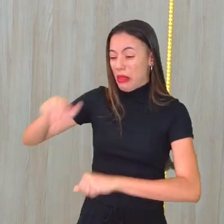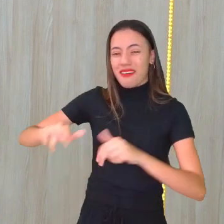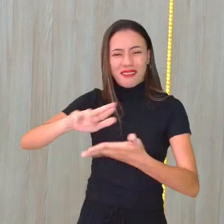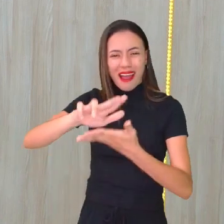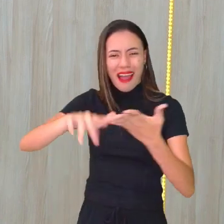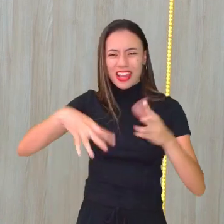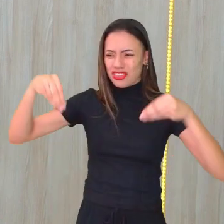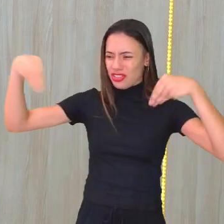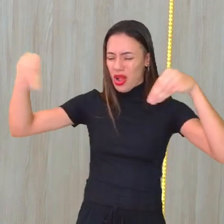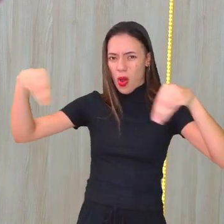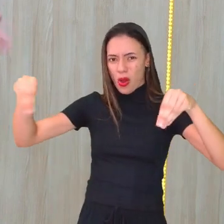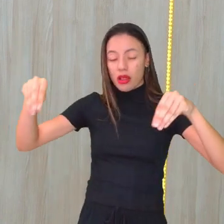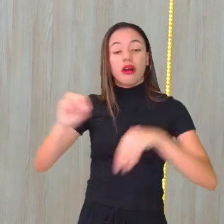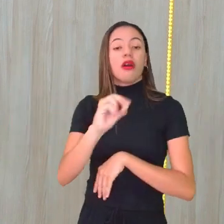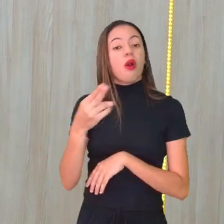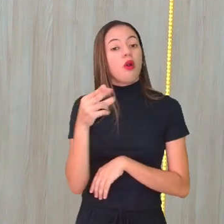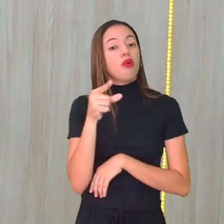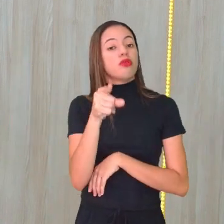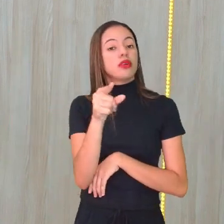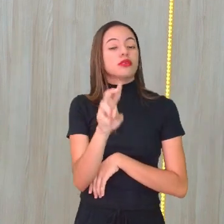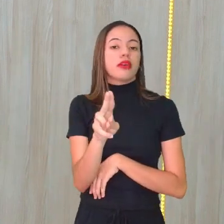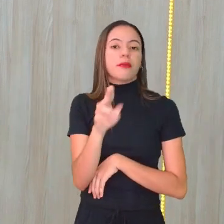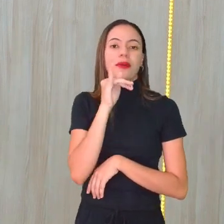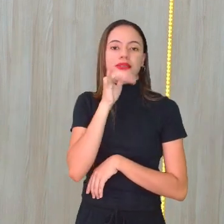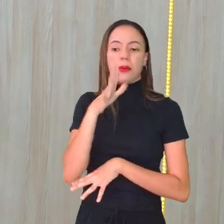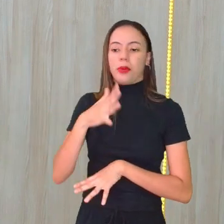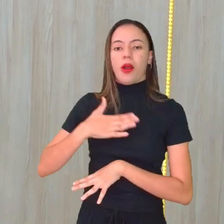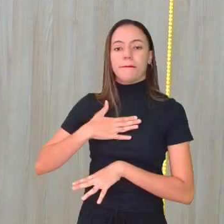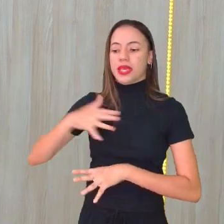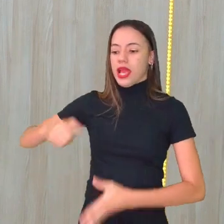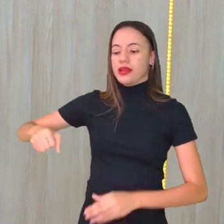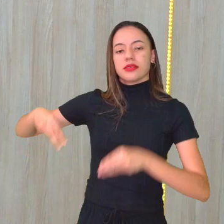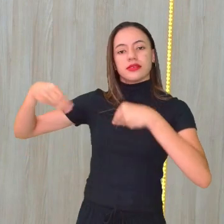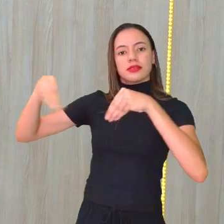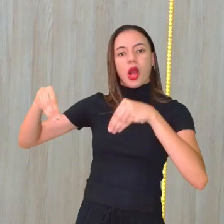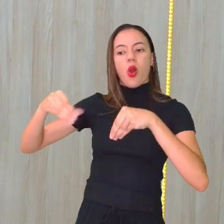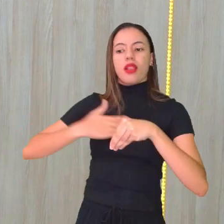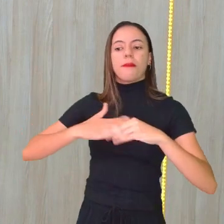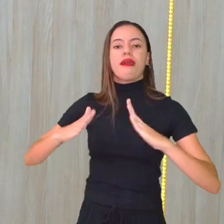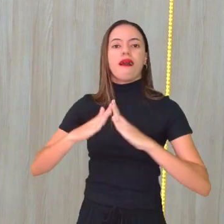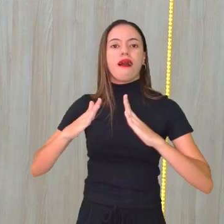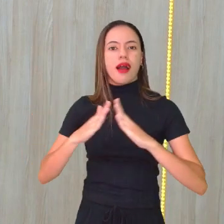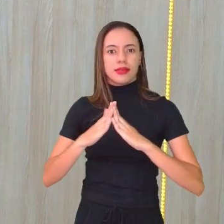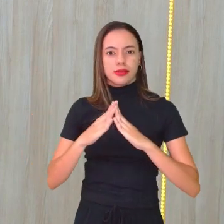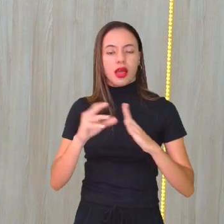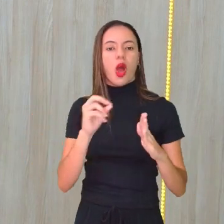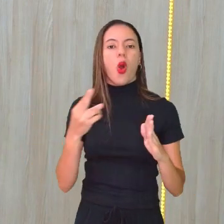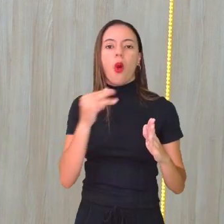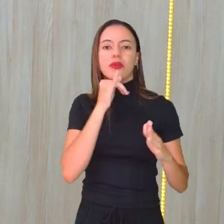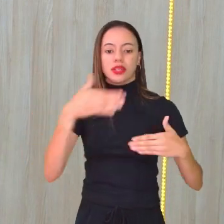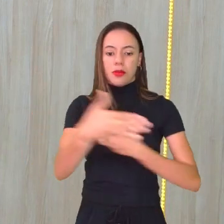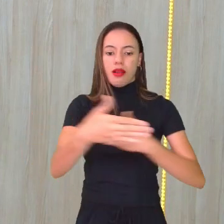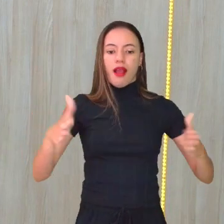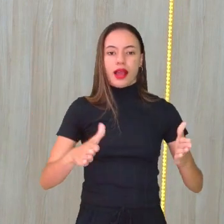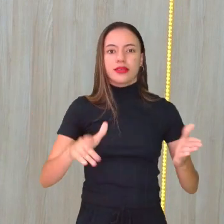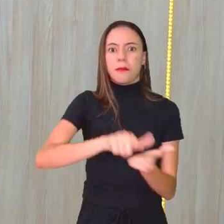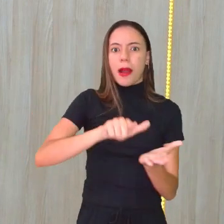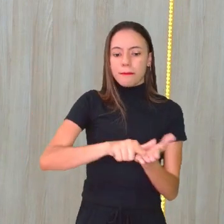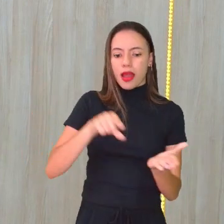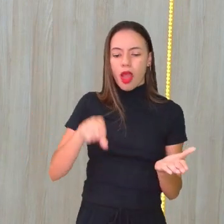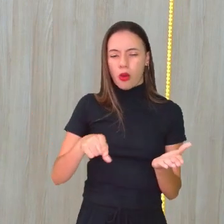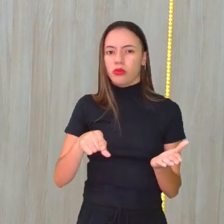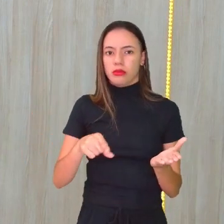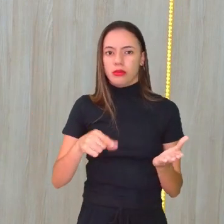plásticas que eles oferecem? Ou vocês levam a sacola de casa? pegam caixas de papel para condicionar as compras?